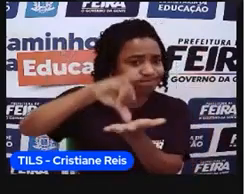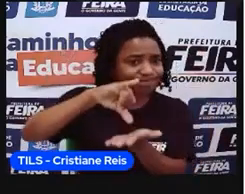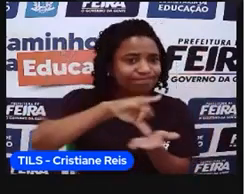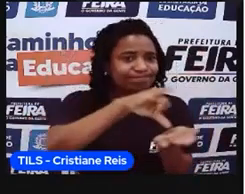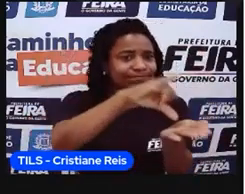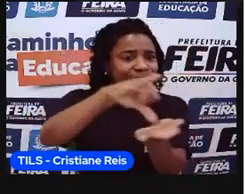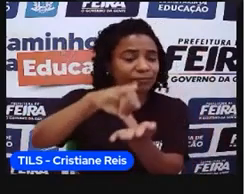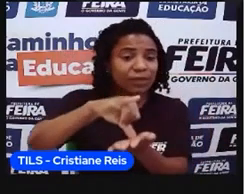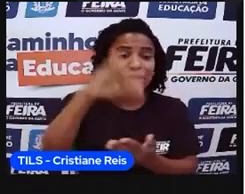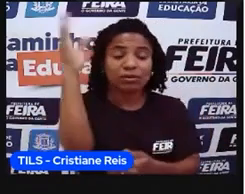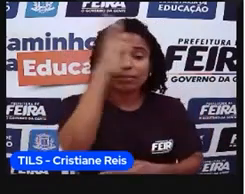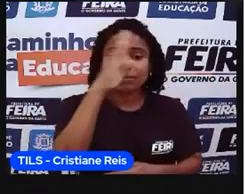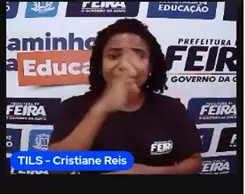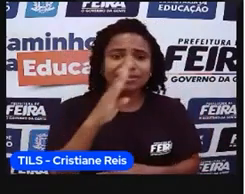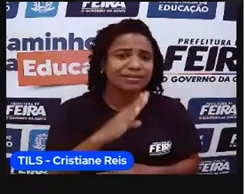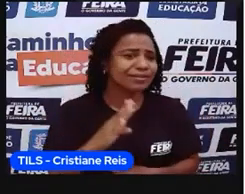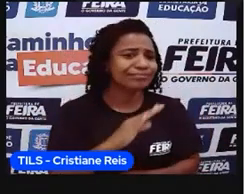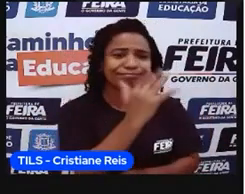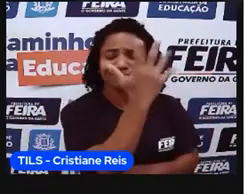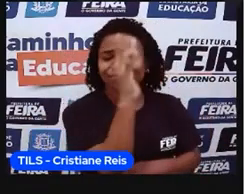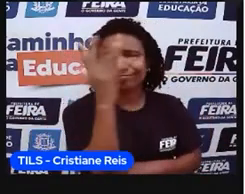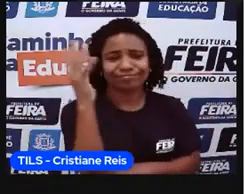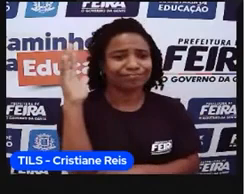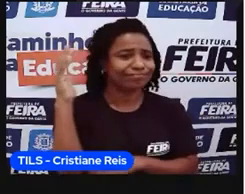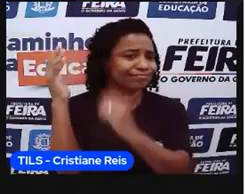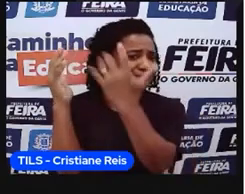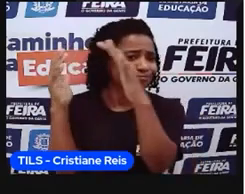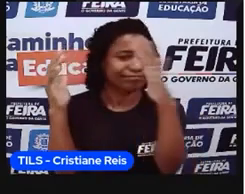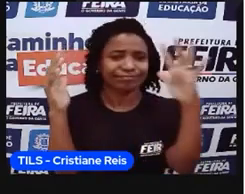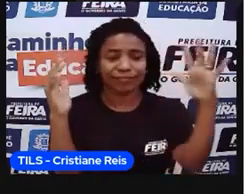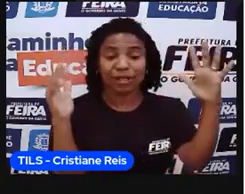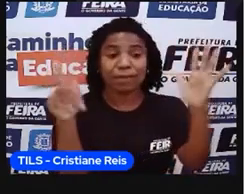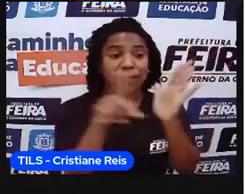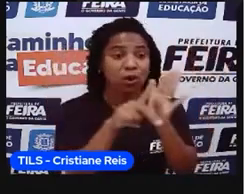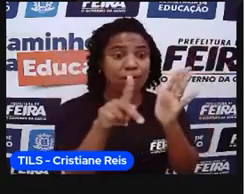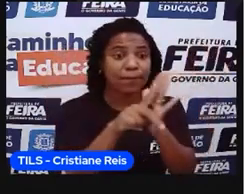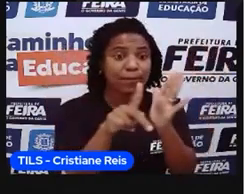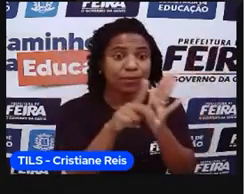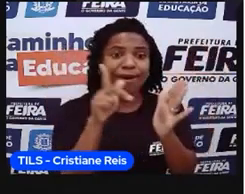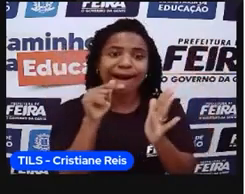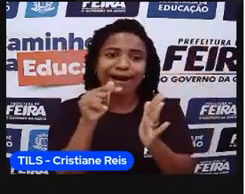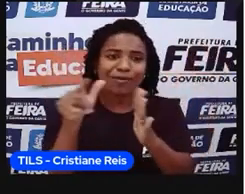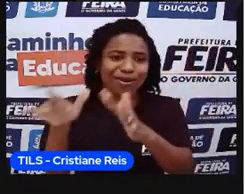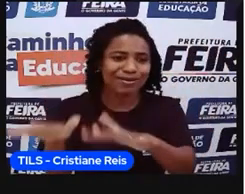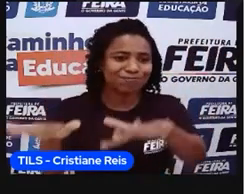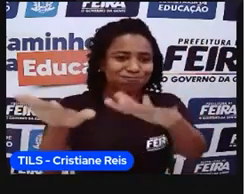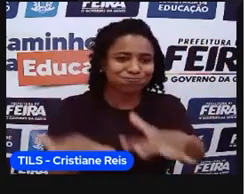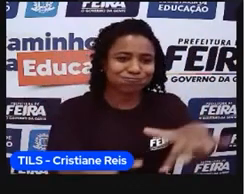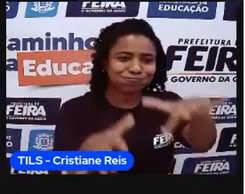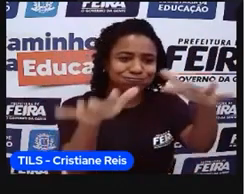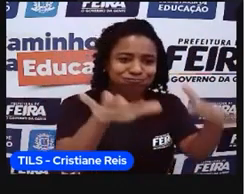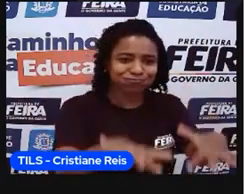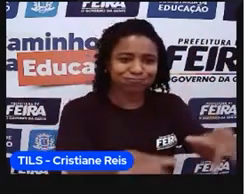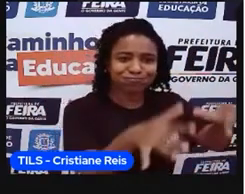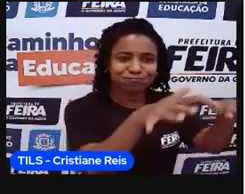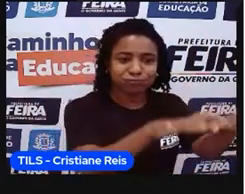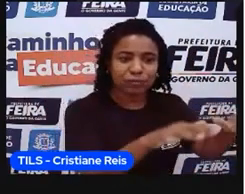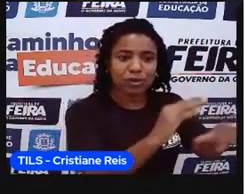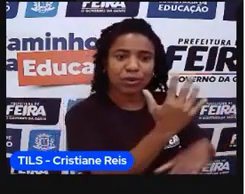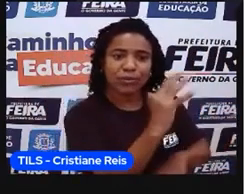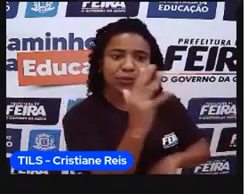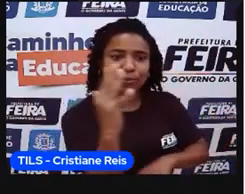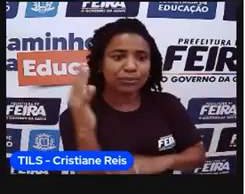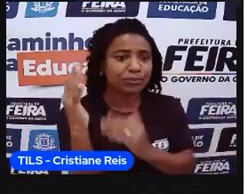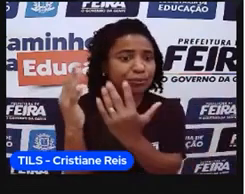capitais brasileiras, praticamente quase todas elas estão no litoral. Então, esse processo aí se deu justamente pelo